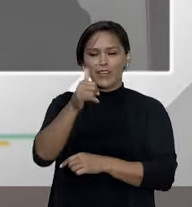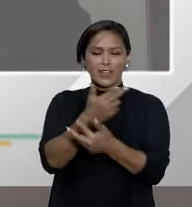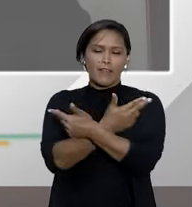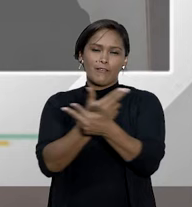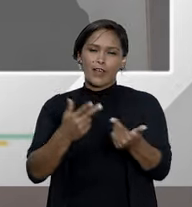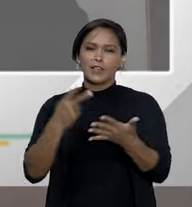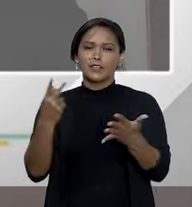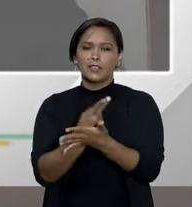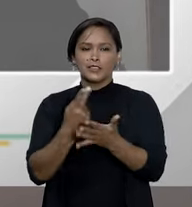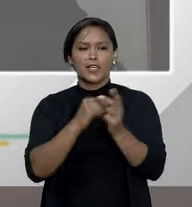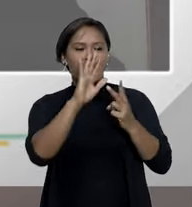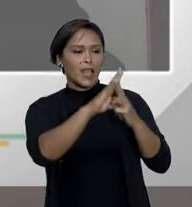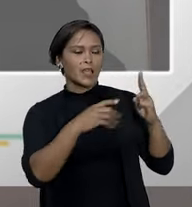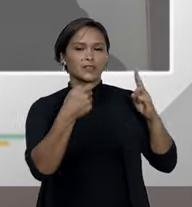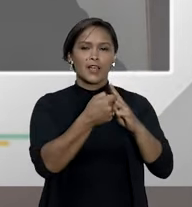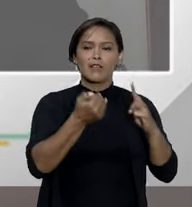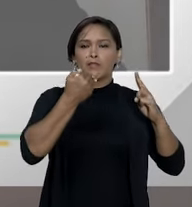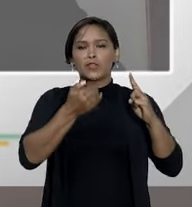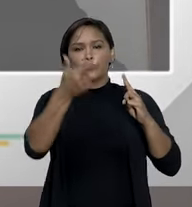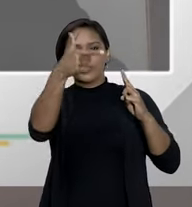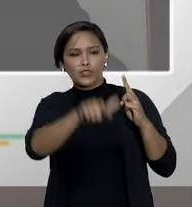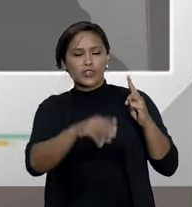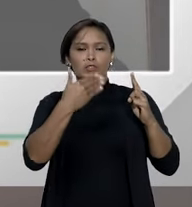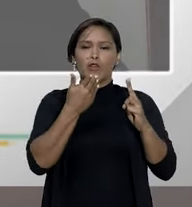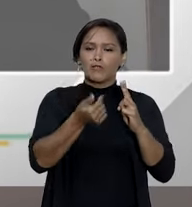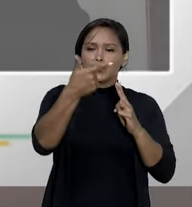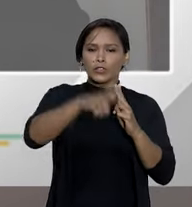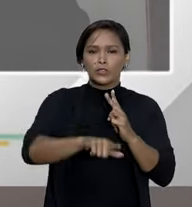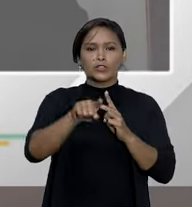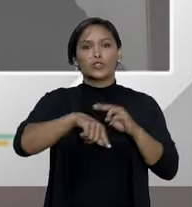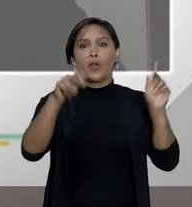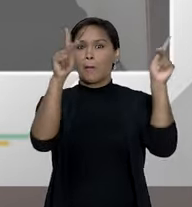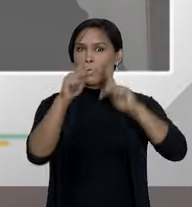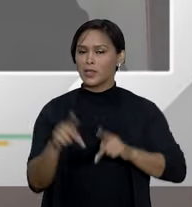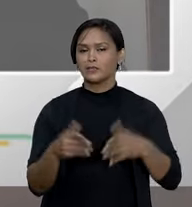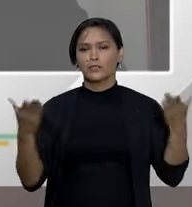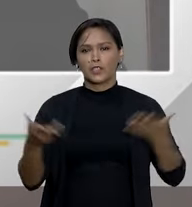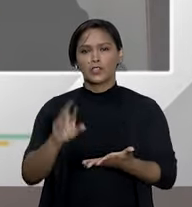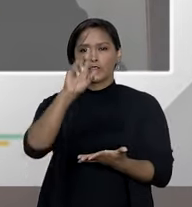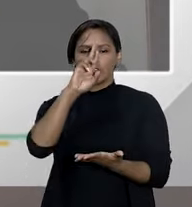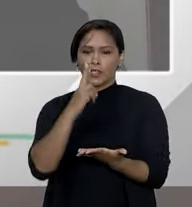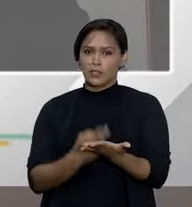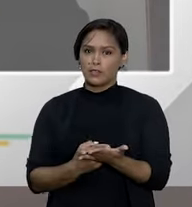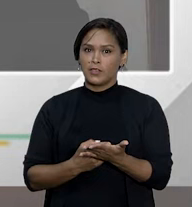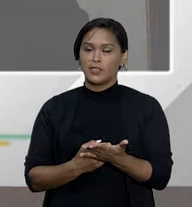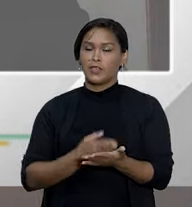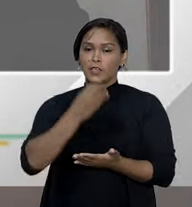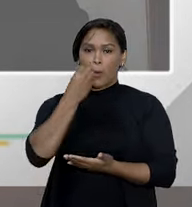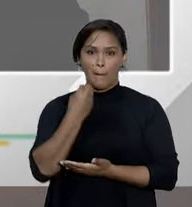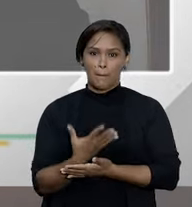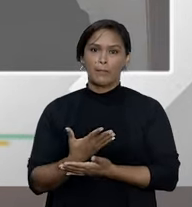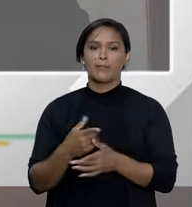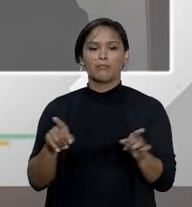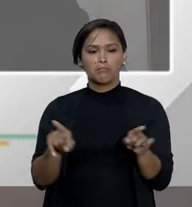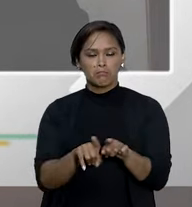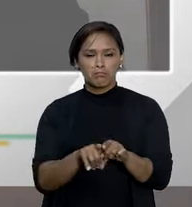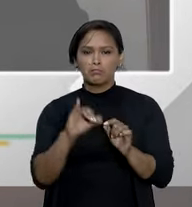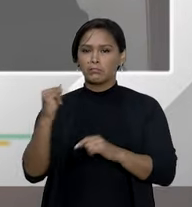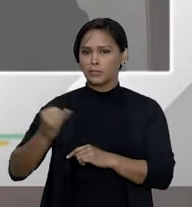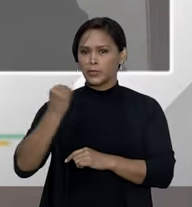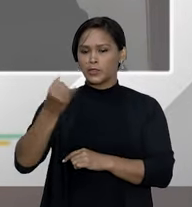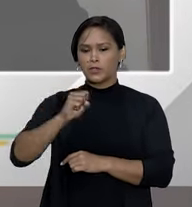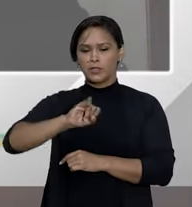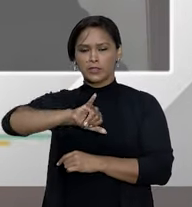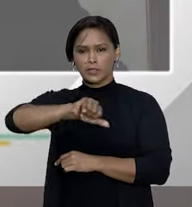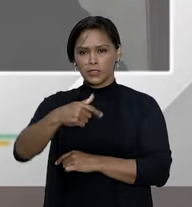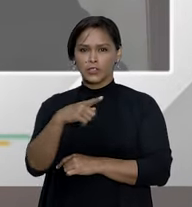as partes fiquem recorrendo de um tema que já está pacificado. Então, é uma medida muito salutar que o